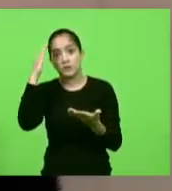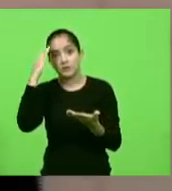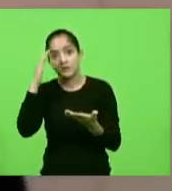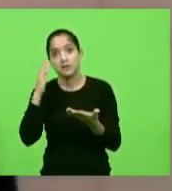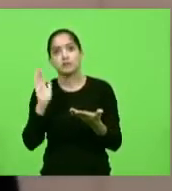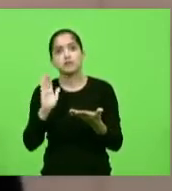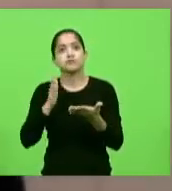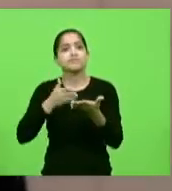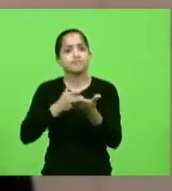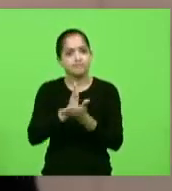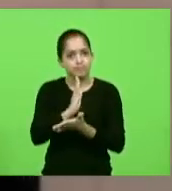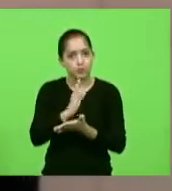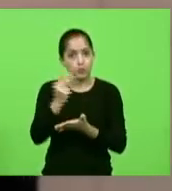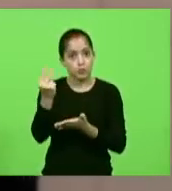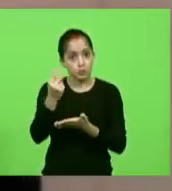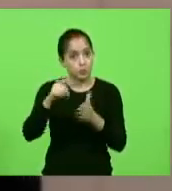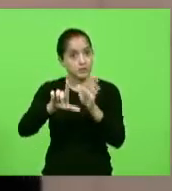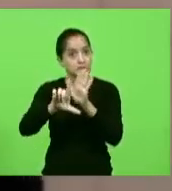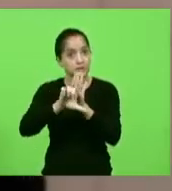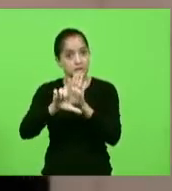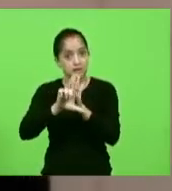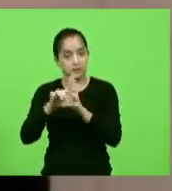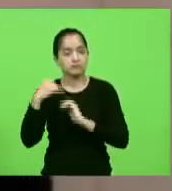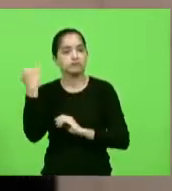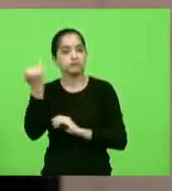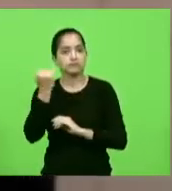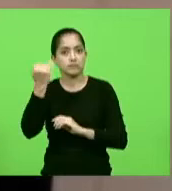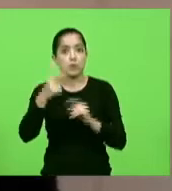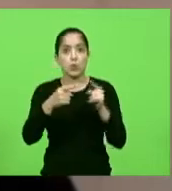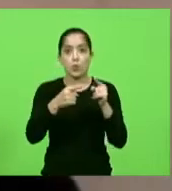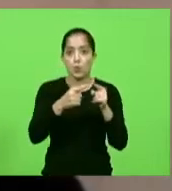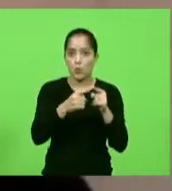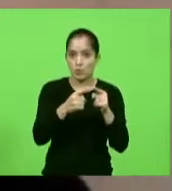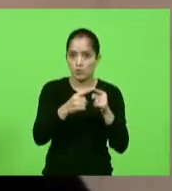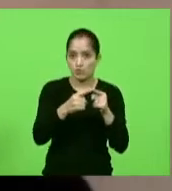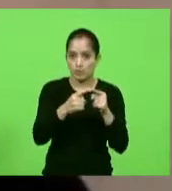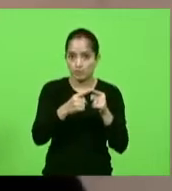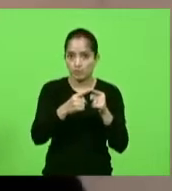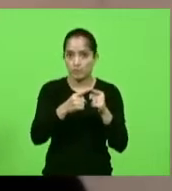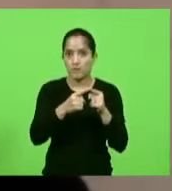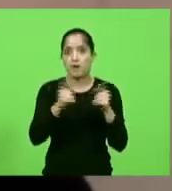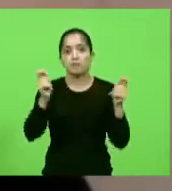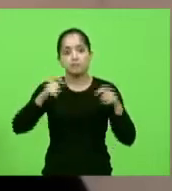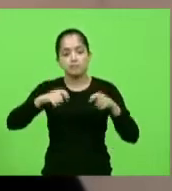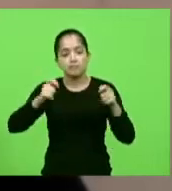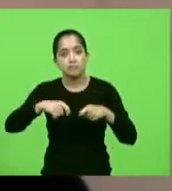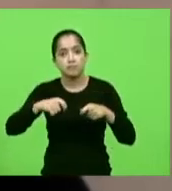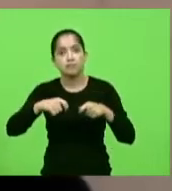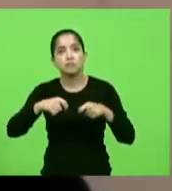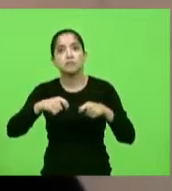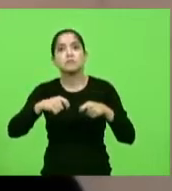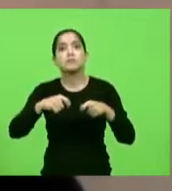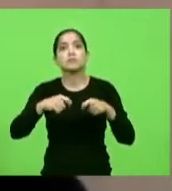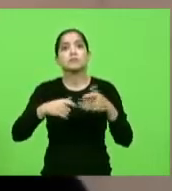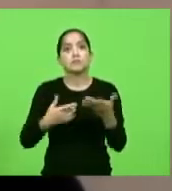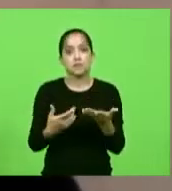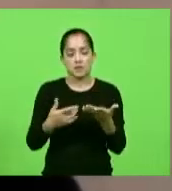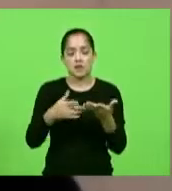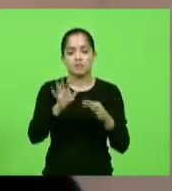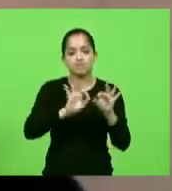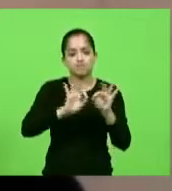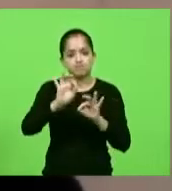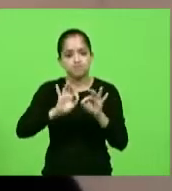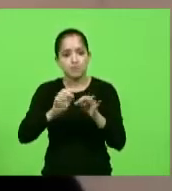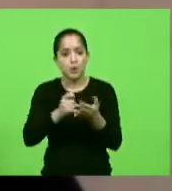como já aprovamos aqui duas leis importantes, uma a que permite o Estado, regulamenta, normatiza o Estado